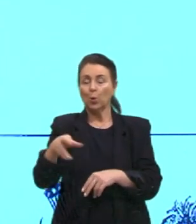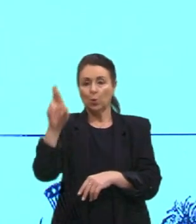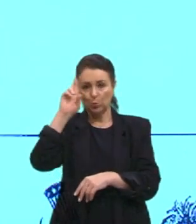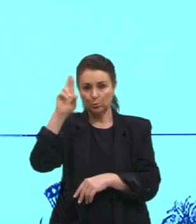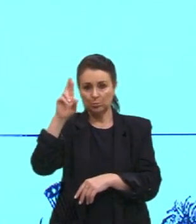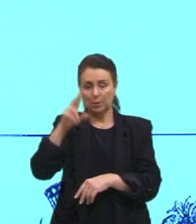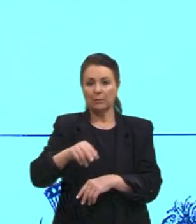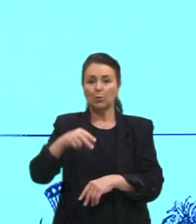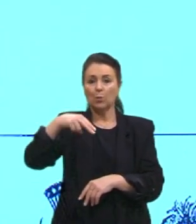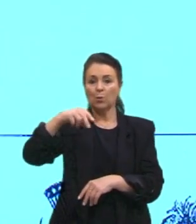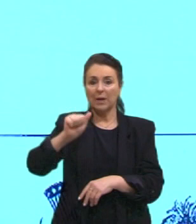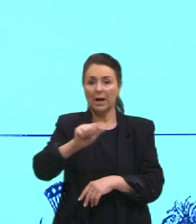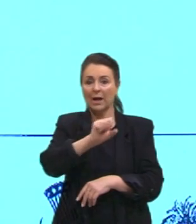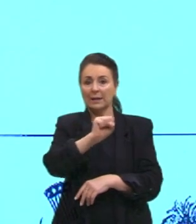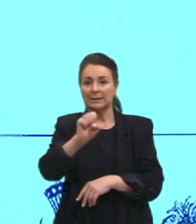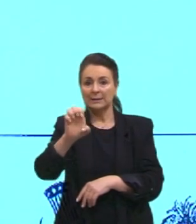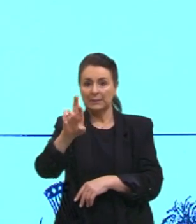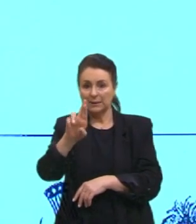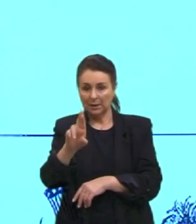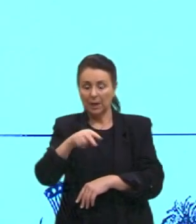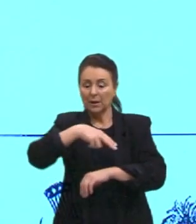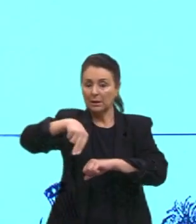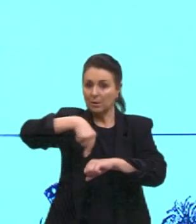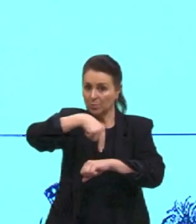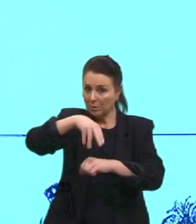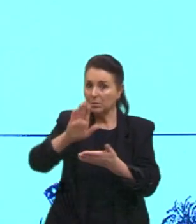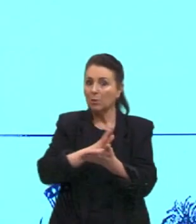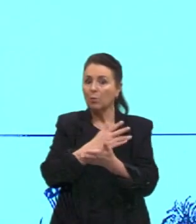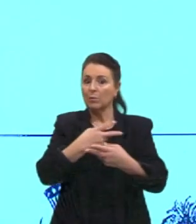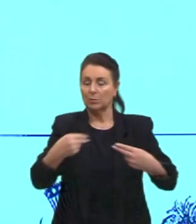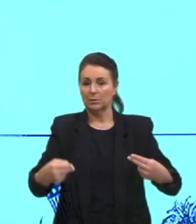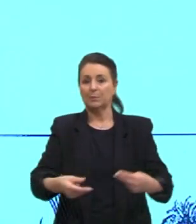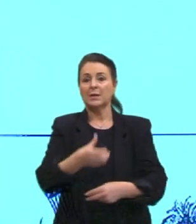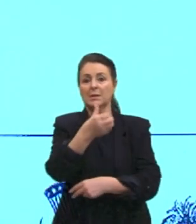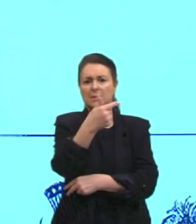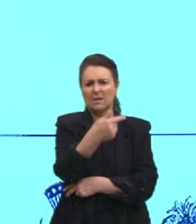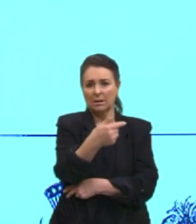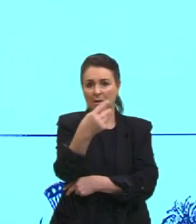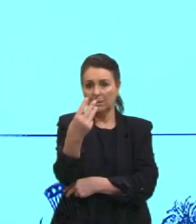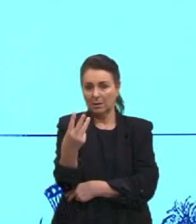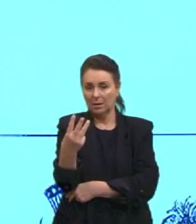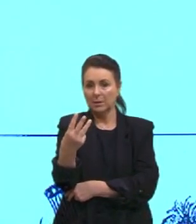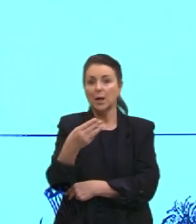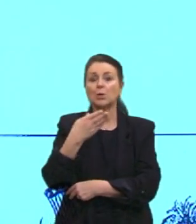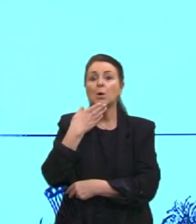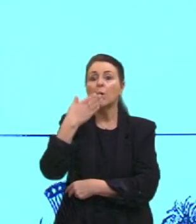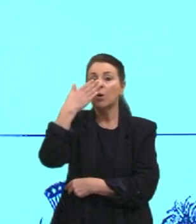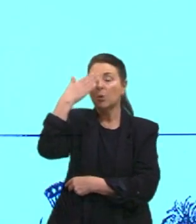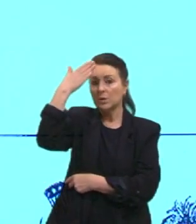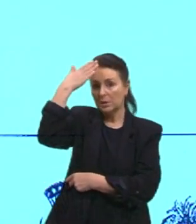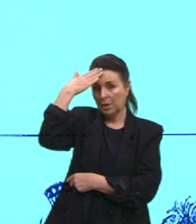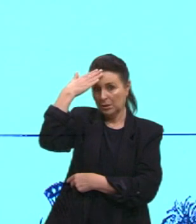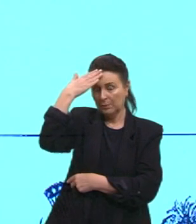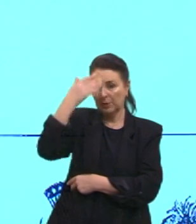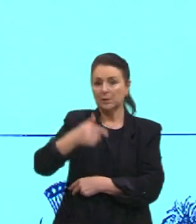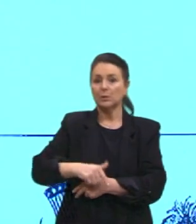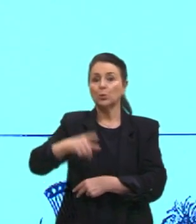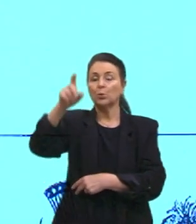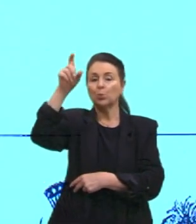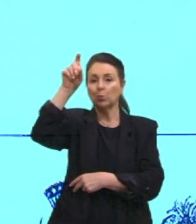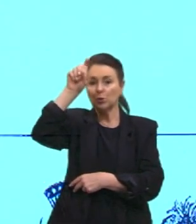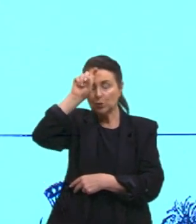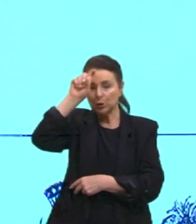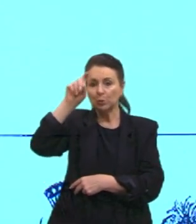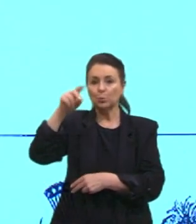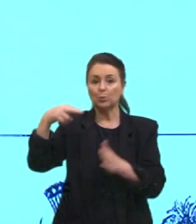nacionaliza, entre outras coisas. Em 73, né, os árabes como um todo, tanto o árabe do Egito, quanto o árabe